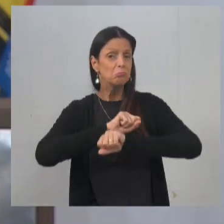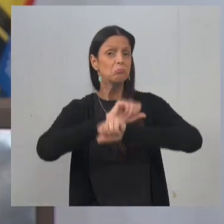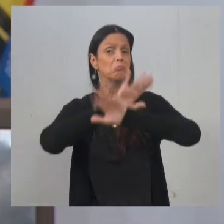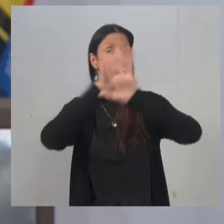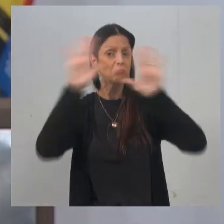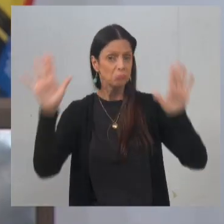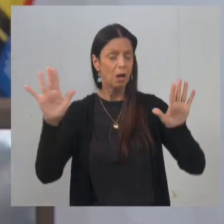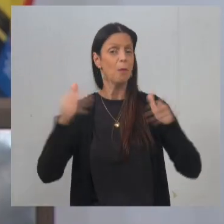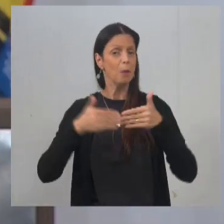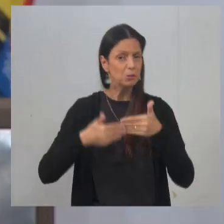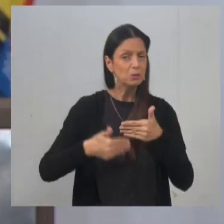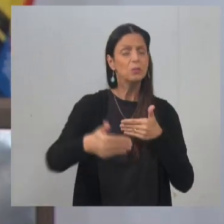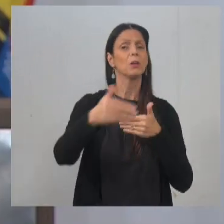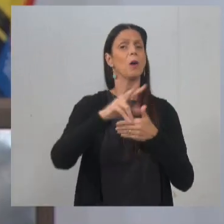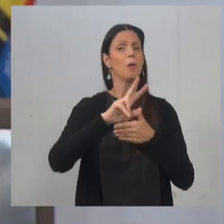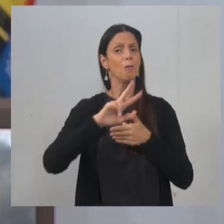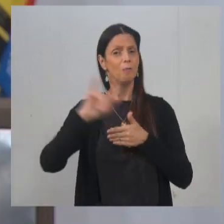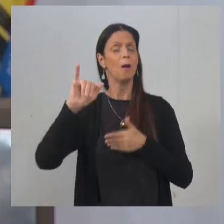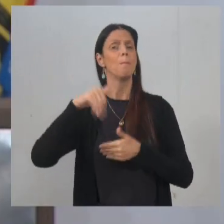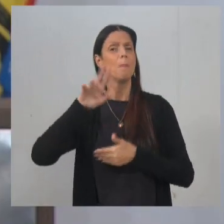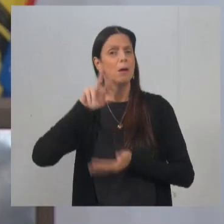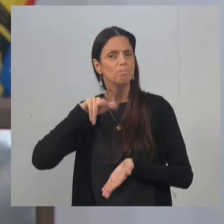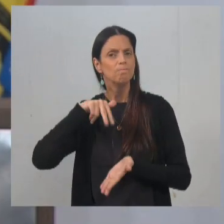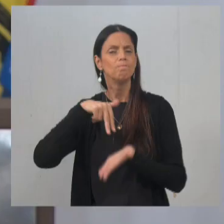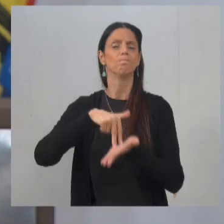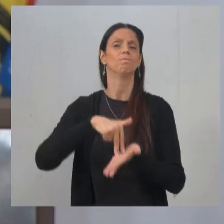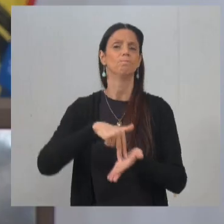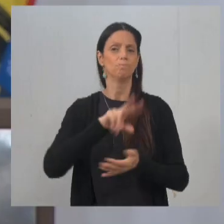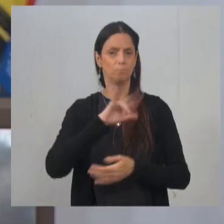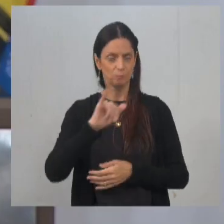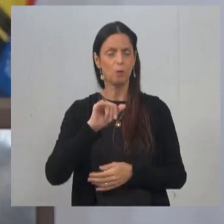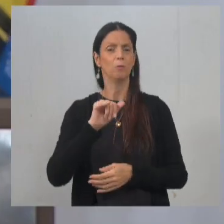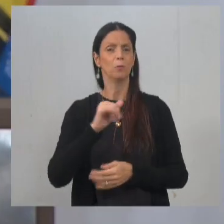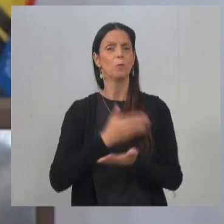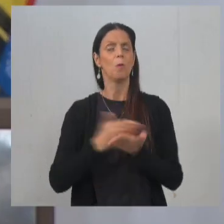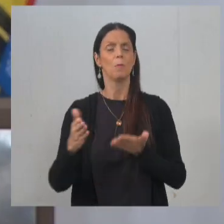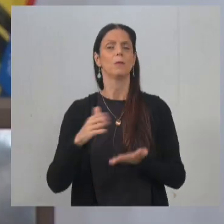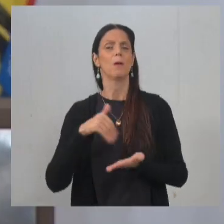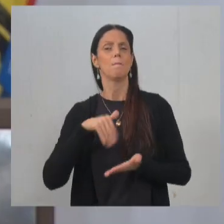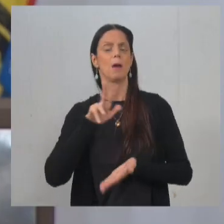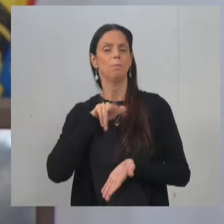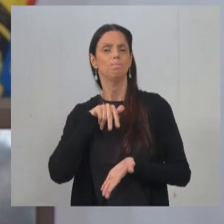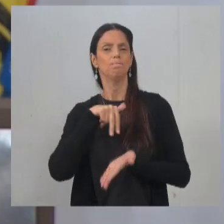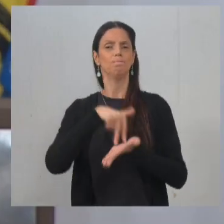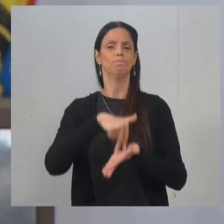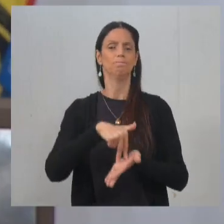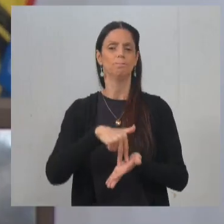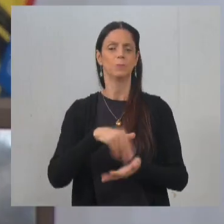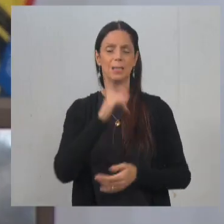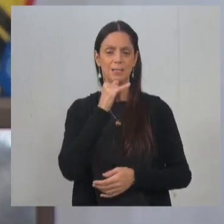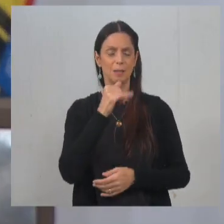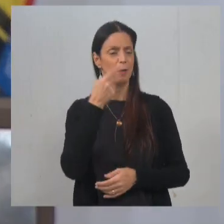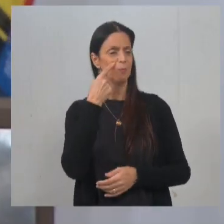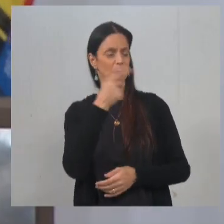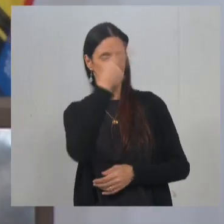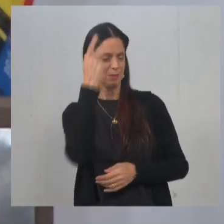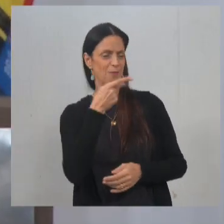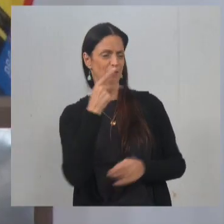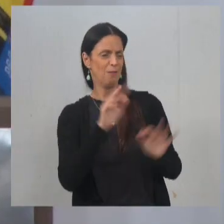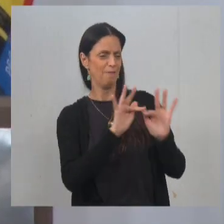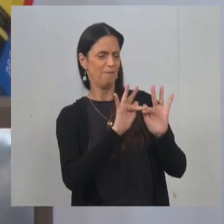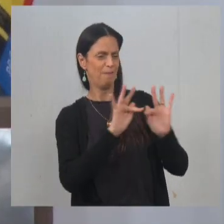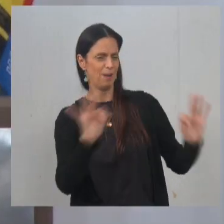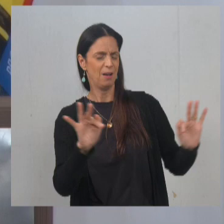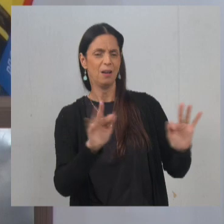contundente, a partir de agora. Então, farei esse tipo de posicionamento, como ouvi aqui uma fala em relação